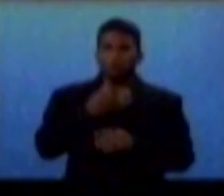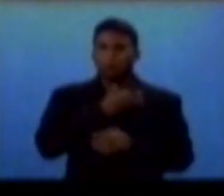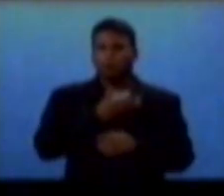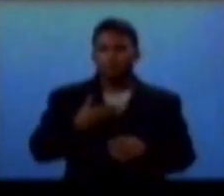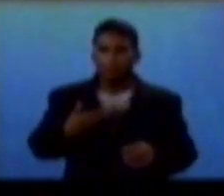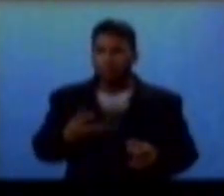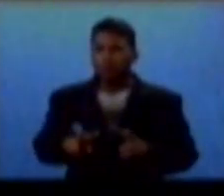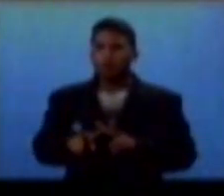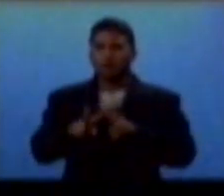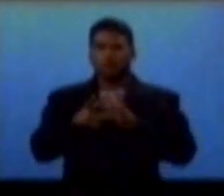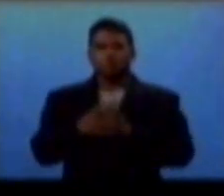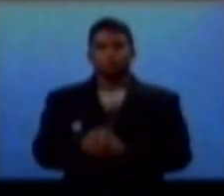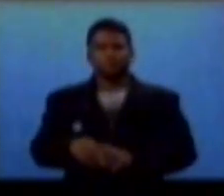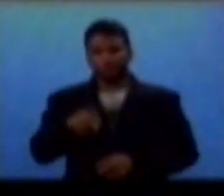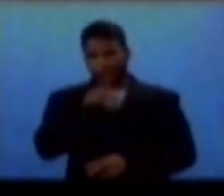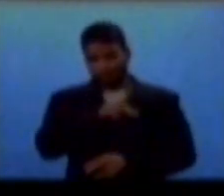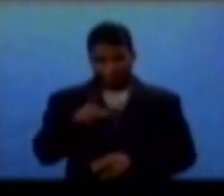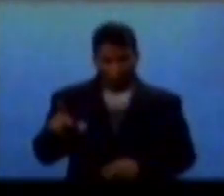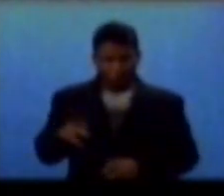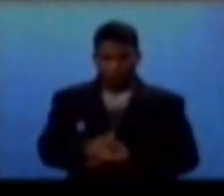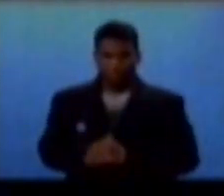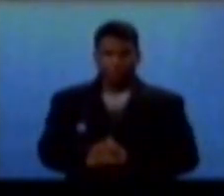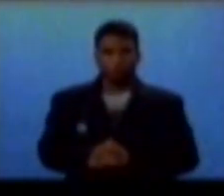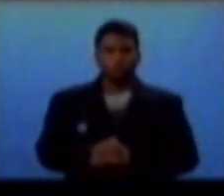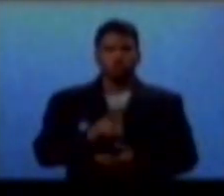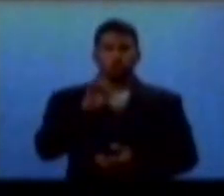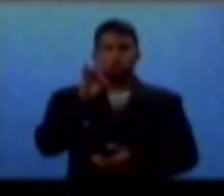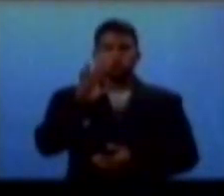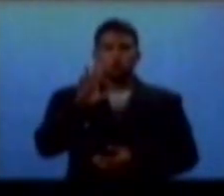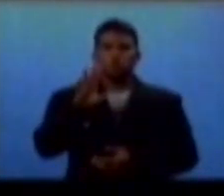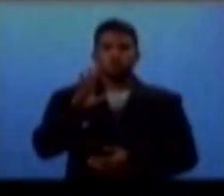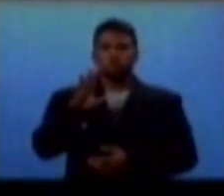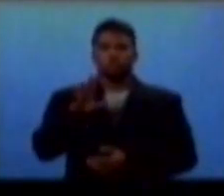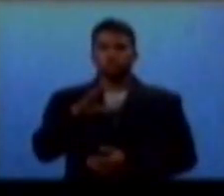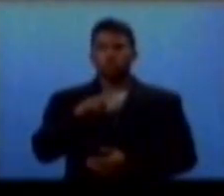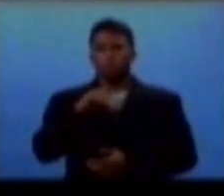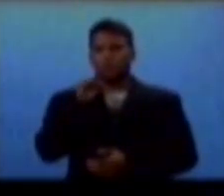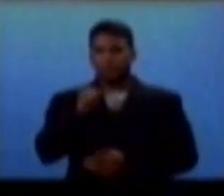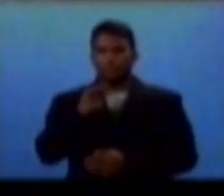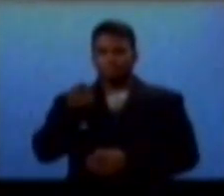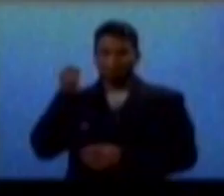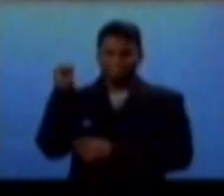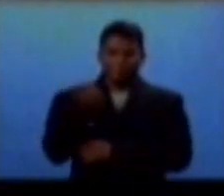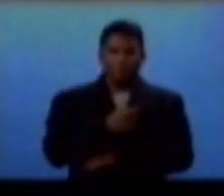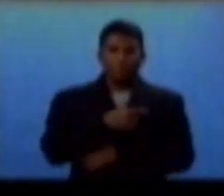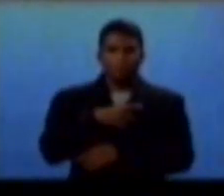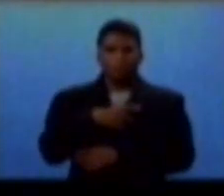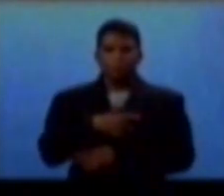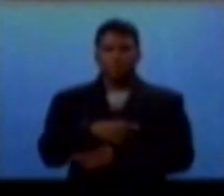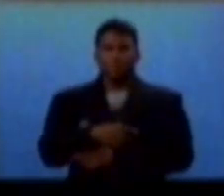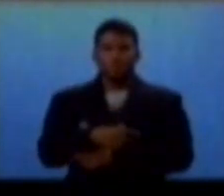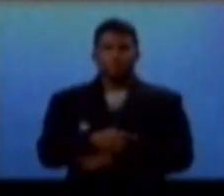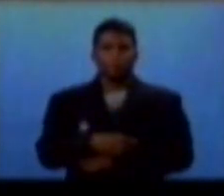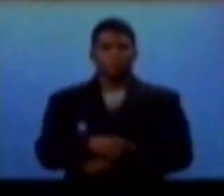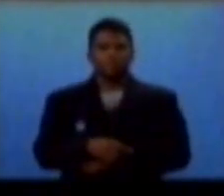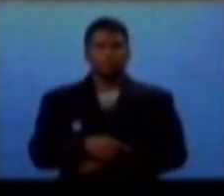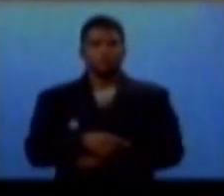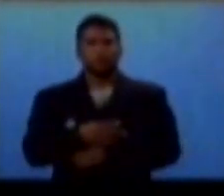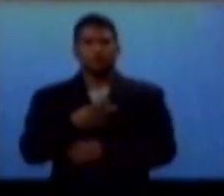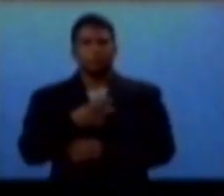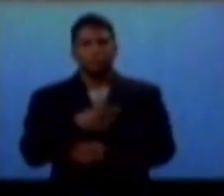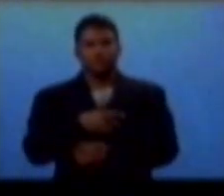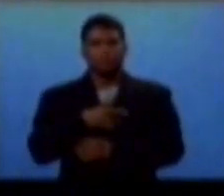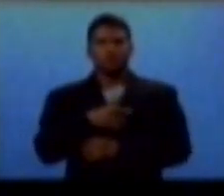Elton Dias. Presidente, só se eu matar de pau, pegar uma borduna e sair dando